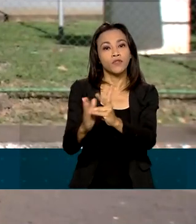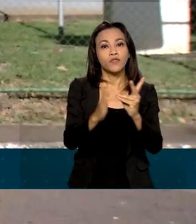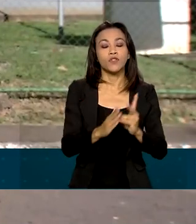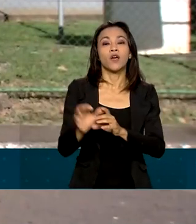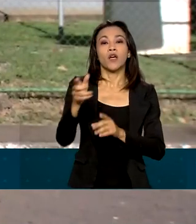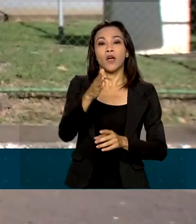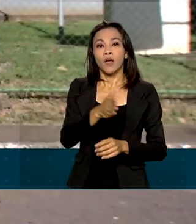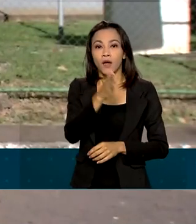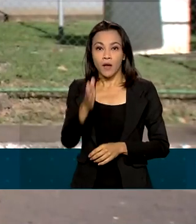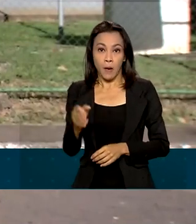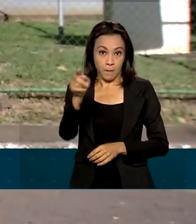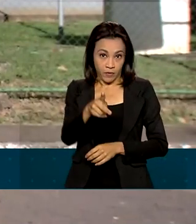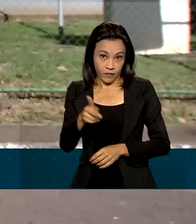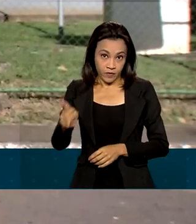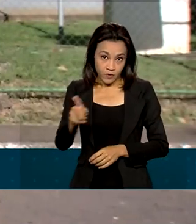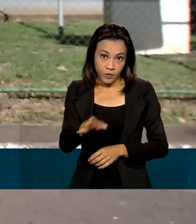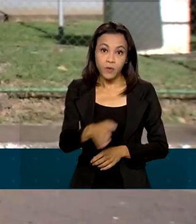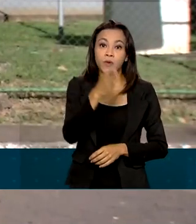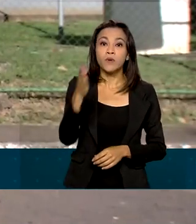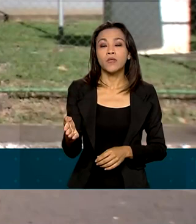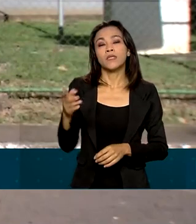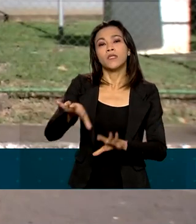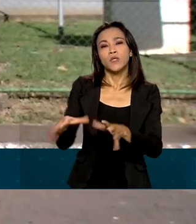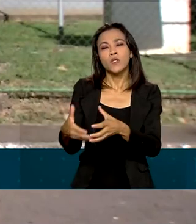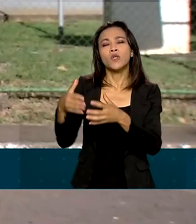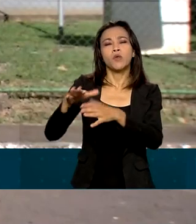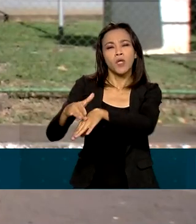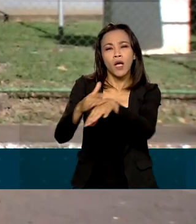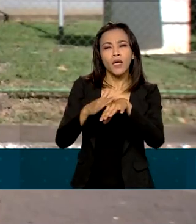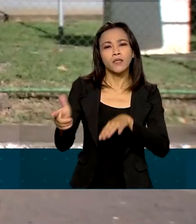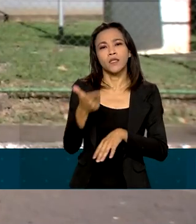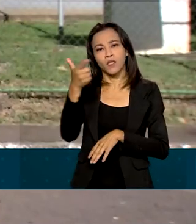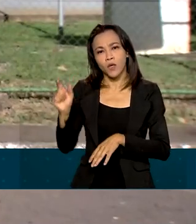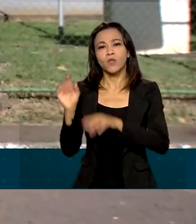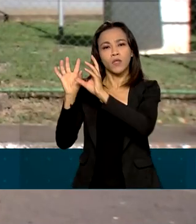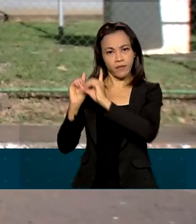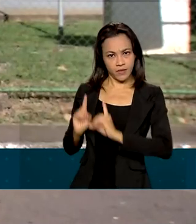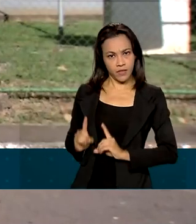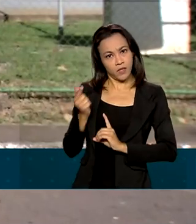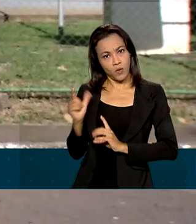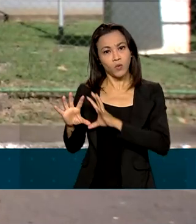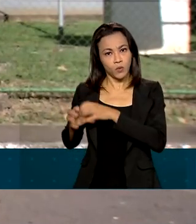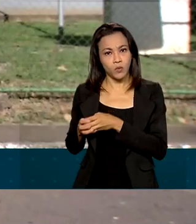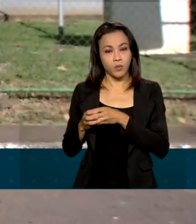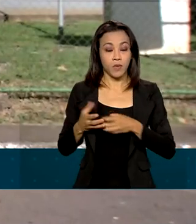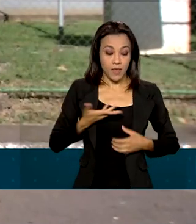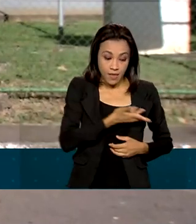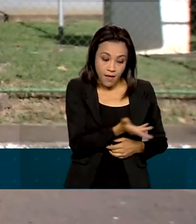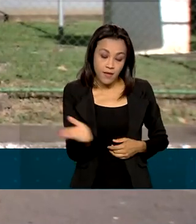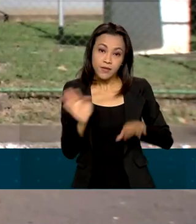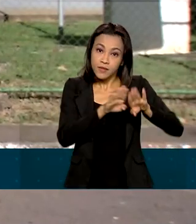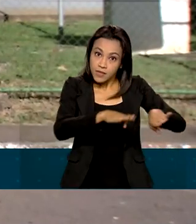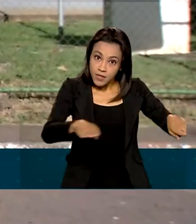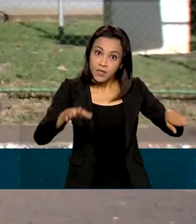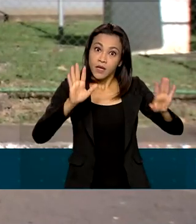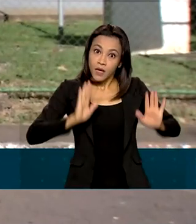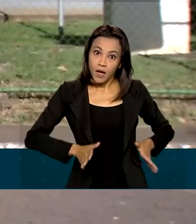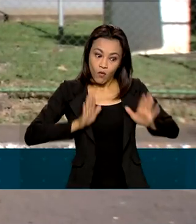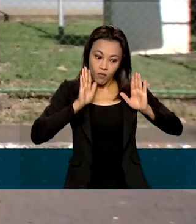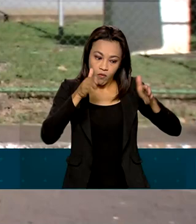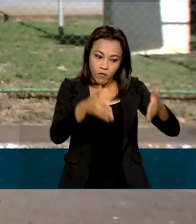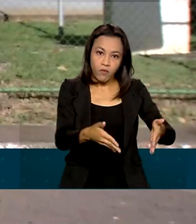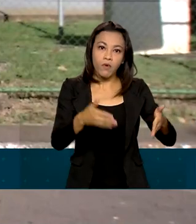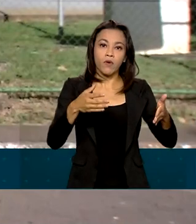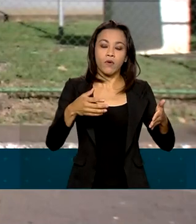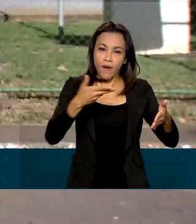pessoas com comorbidade, também com deficiência, entre outros grupos prioritários. No caso das crianças, desse público-alvo, é importante